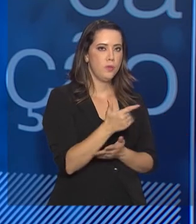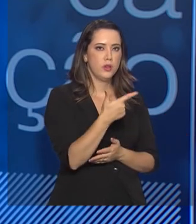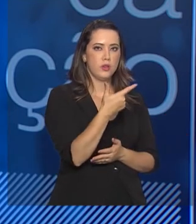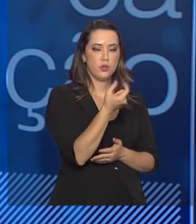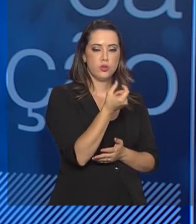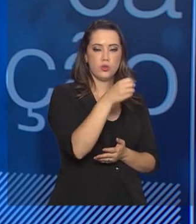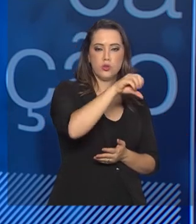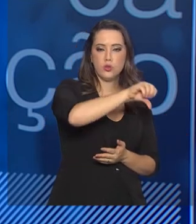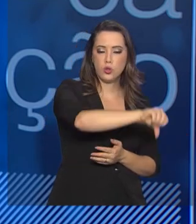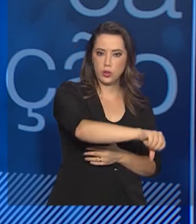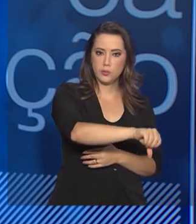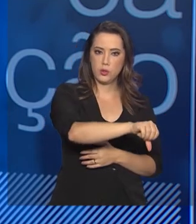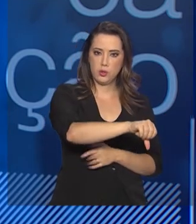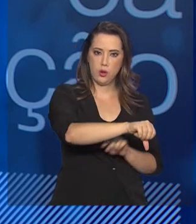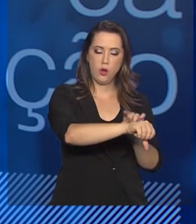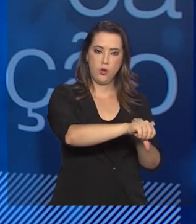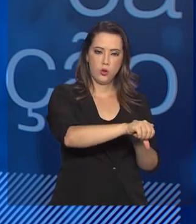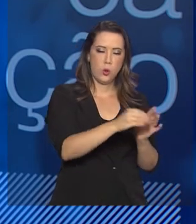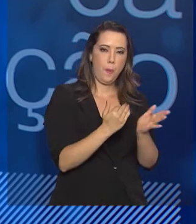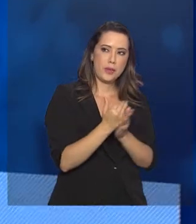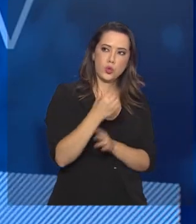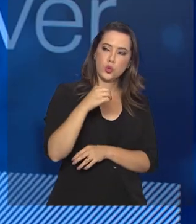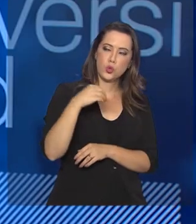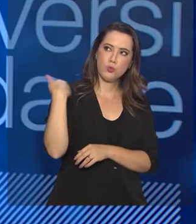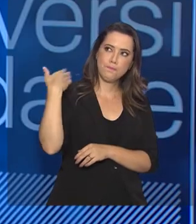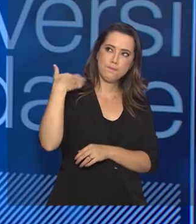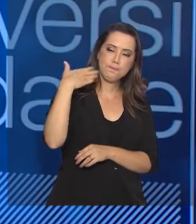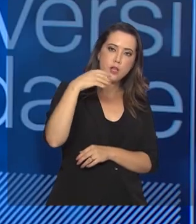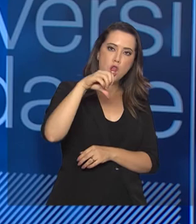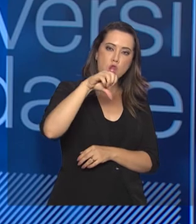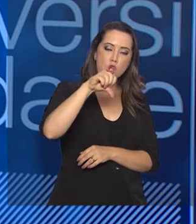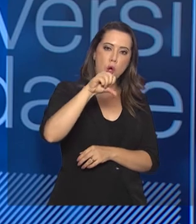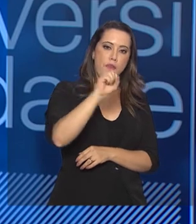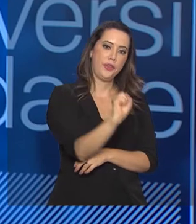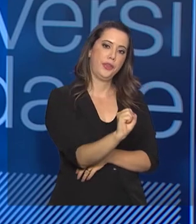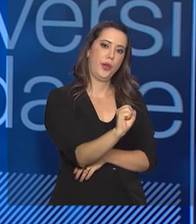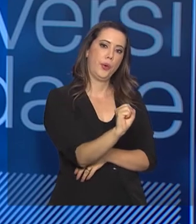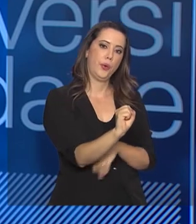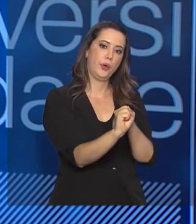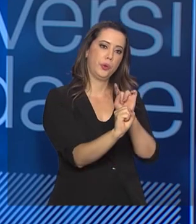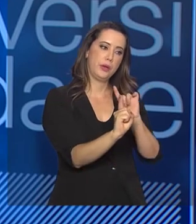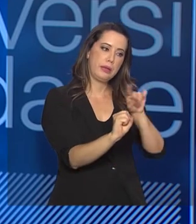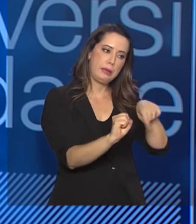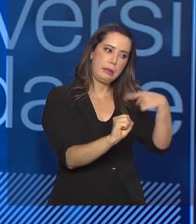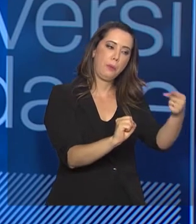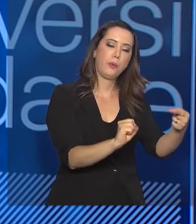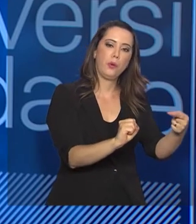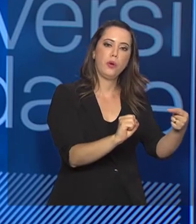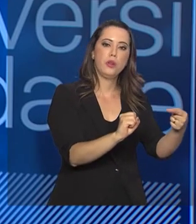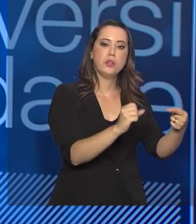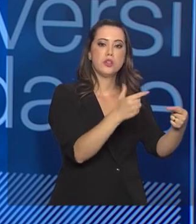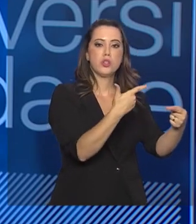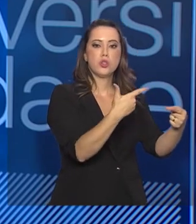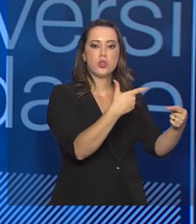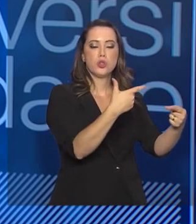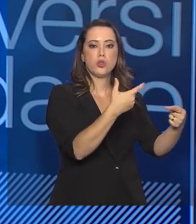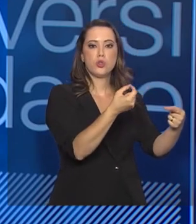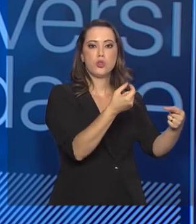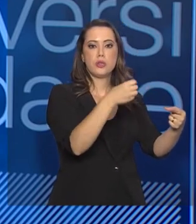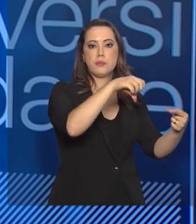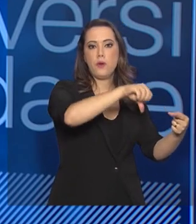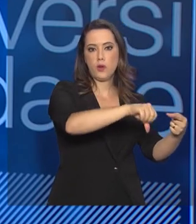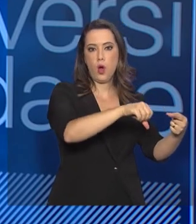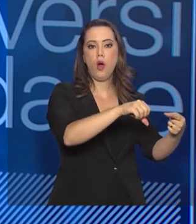começou-se a fazer, começou em 1998, então, em 2009, começaram a fazer as provas por áreas de conhecimento em dois dias de prova.